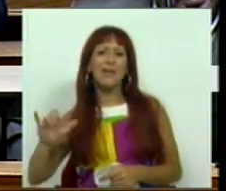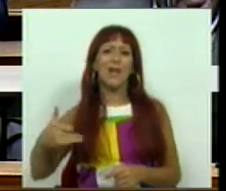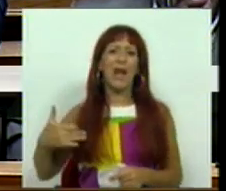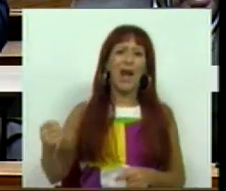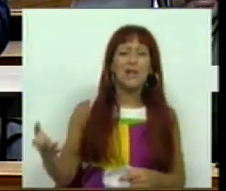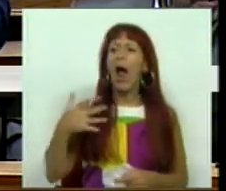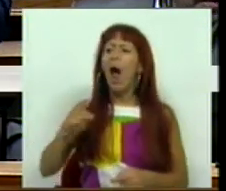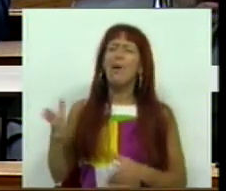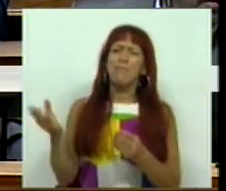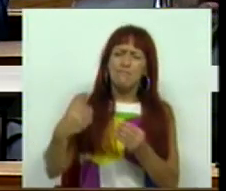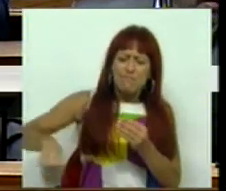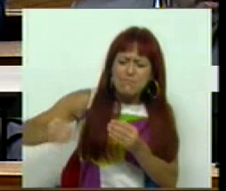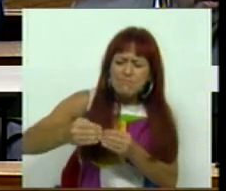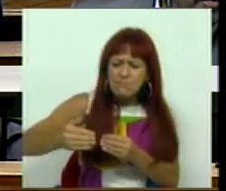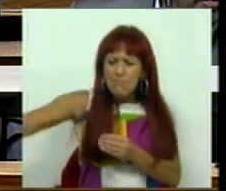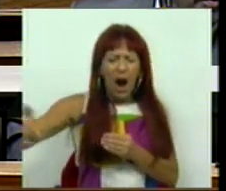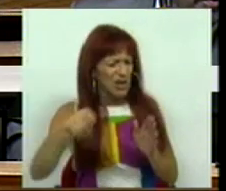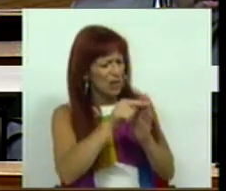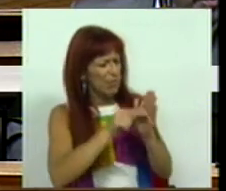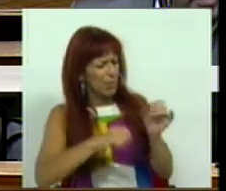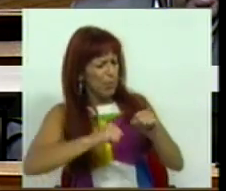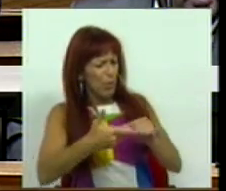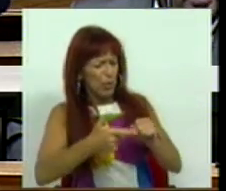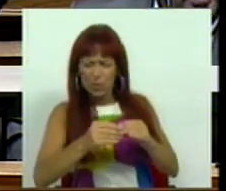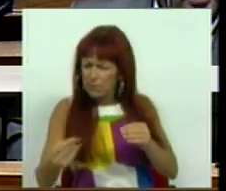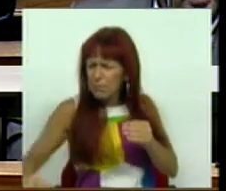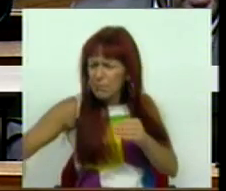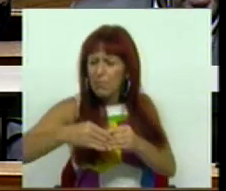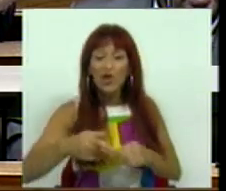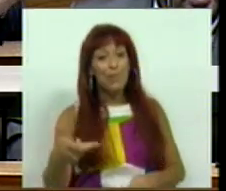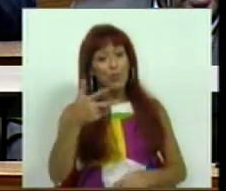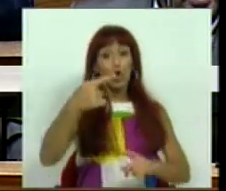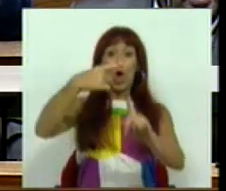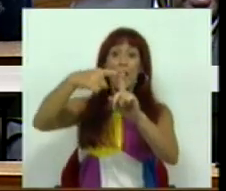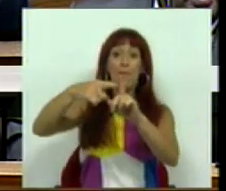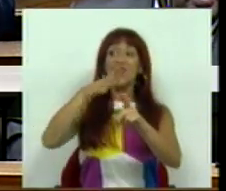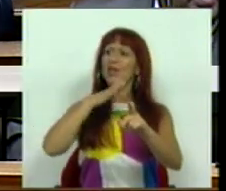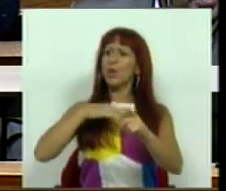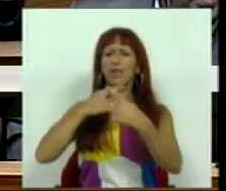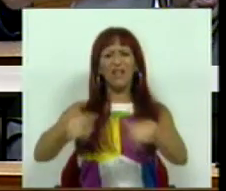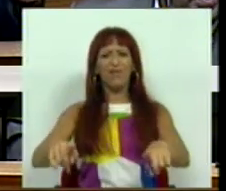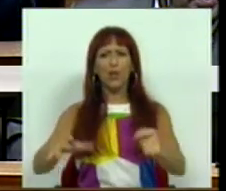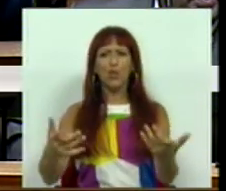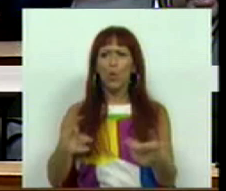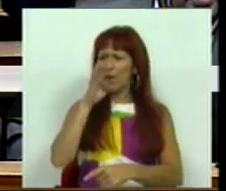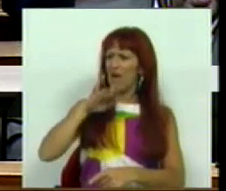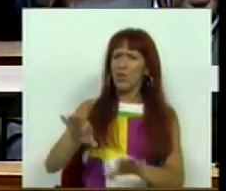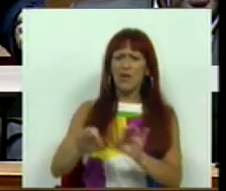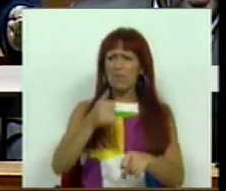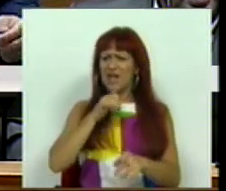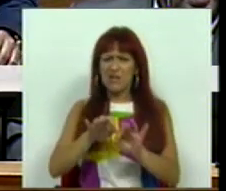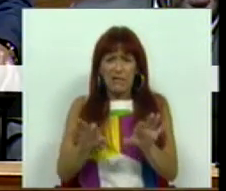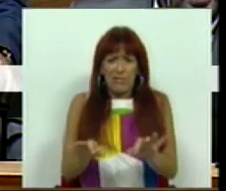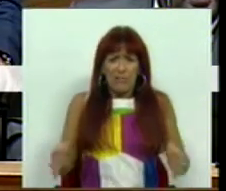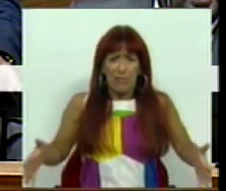CDS querem ir ainda mais além do que o Memorando de Entendimento, vem uma troika light que nos digam que é diferente quando na prática trazem medidas que são